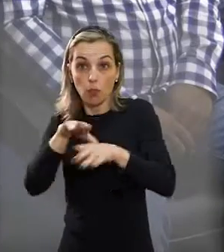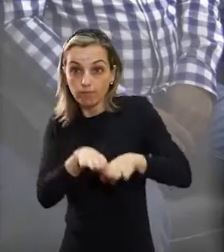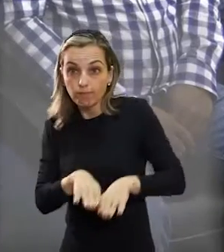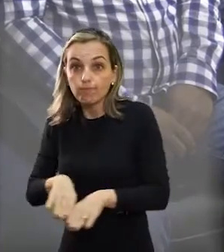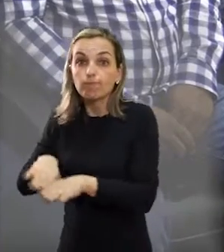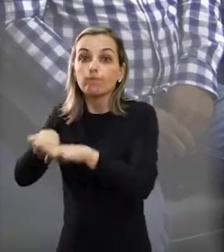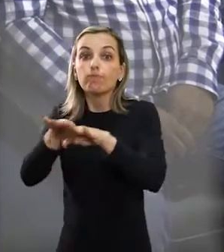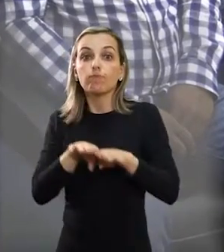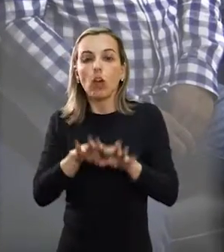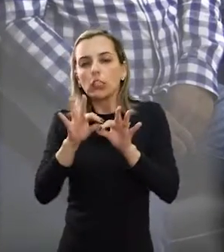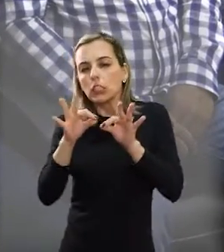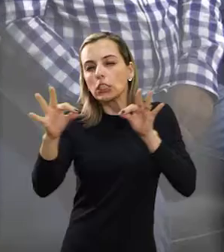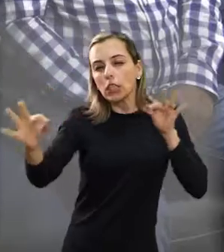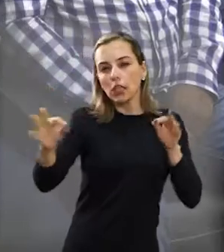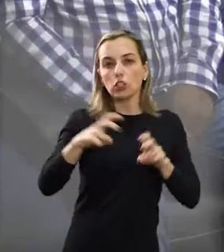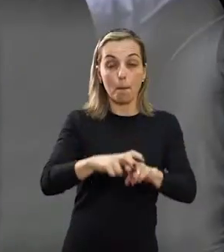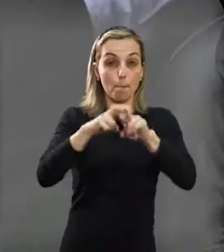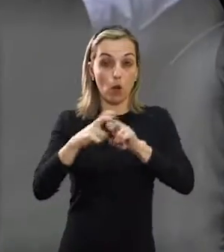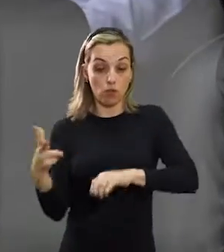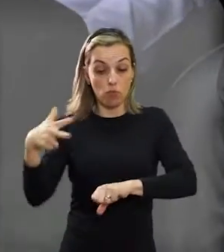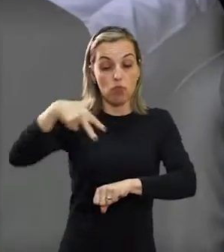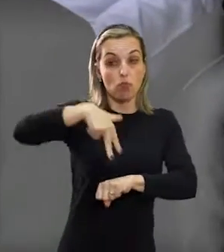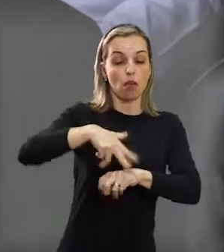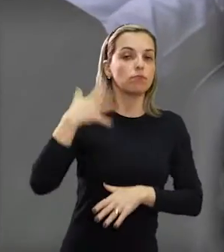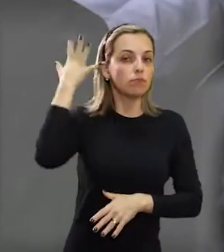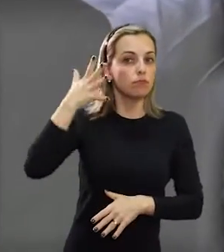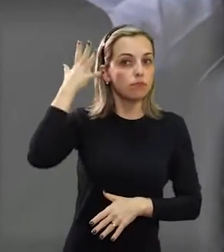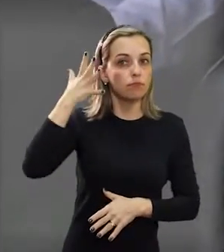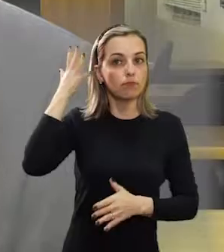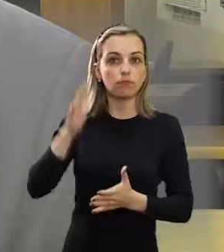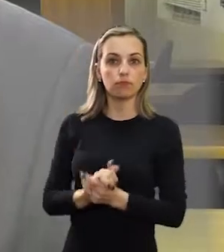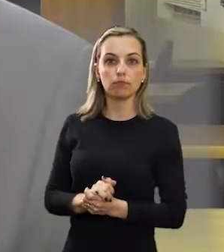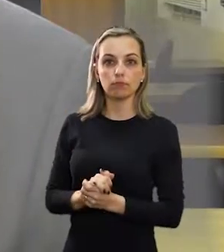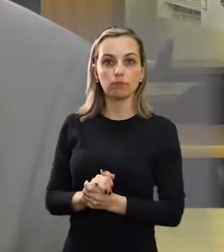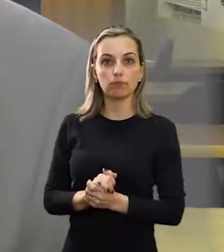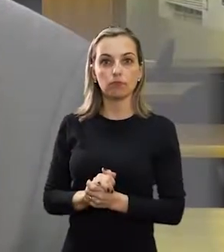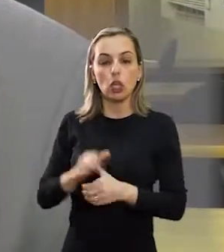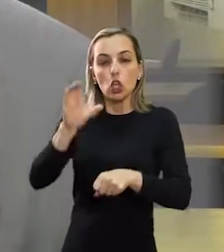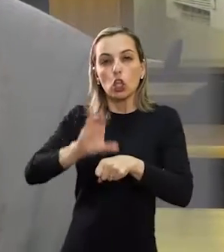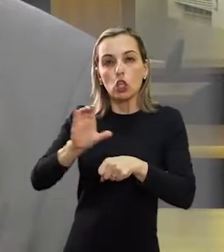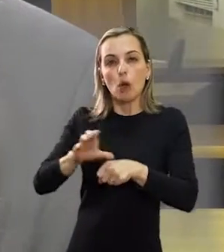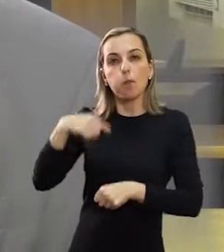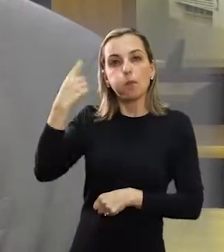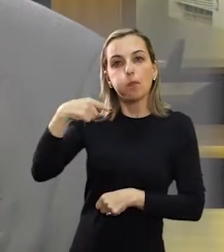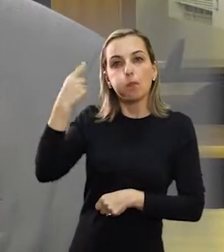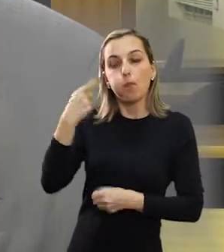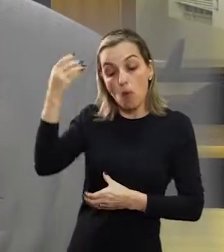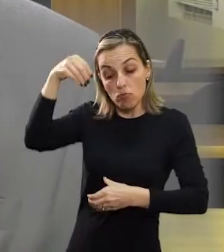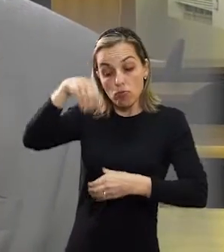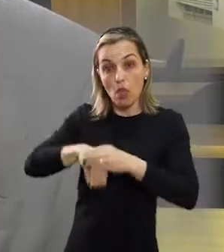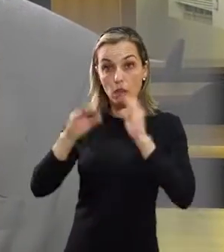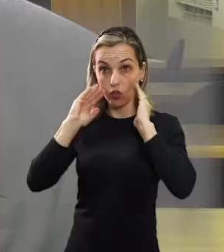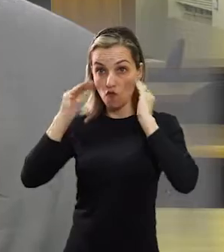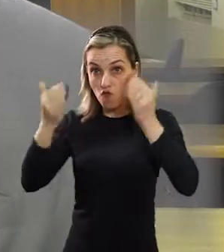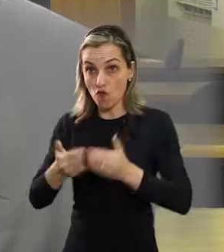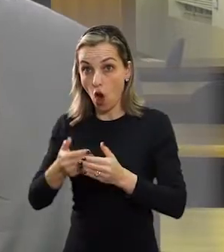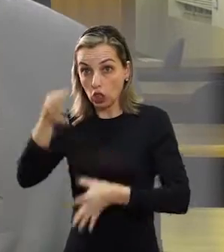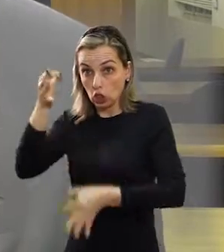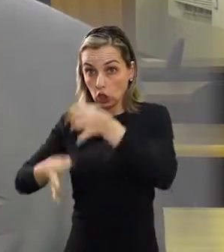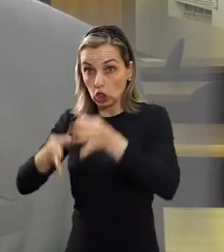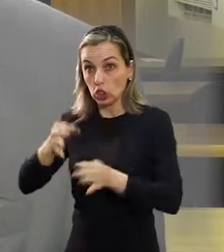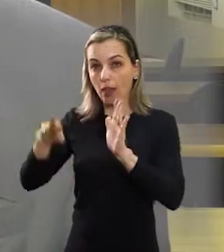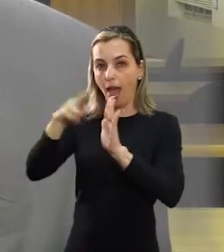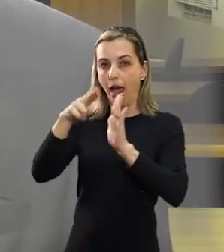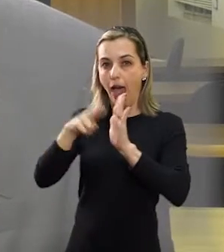da efetivação da justiça social também foi observada. As escolas de direito, elas têm, na